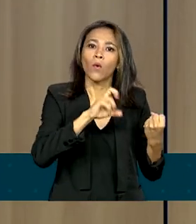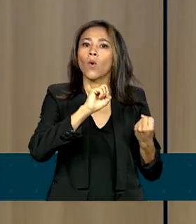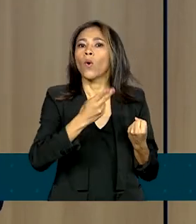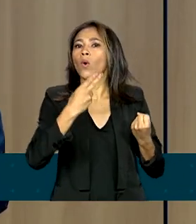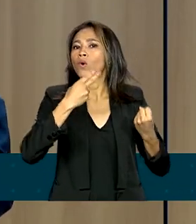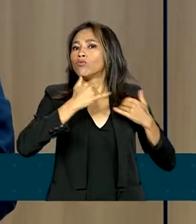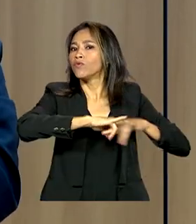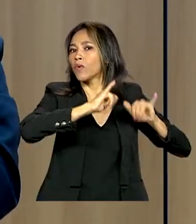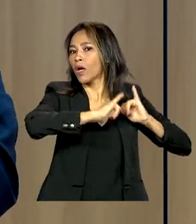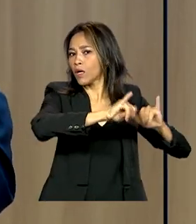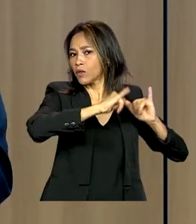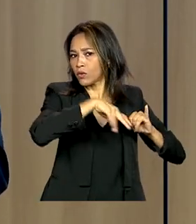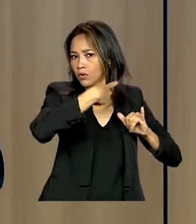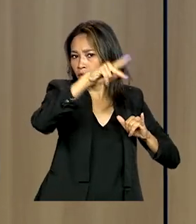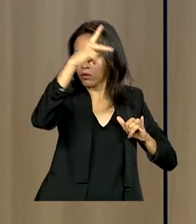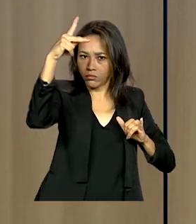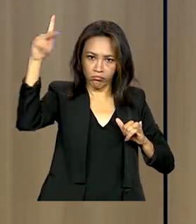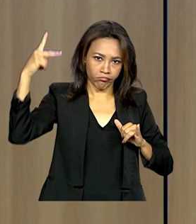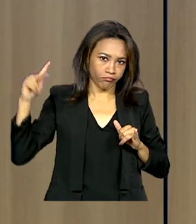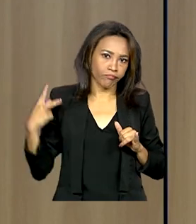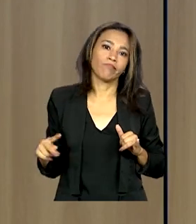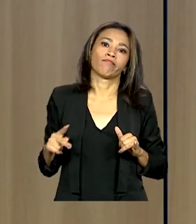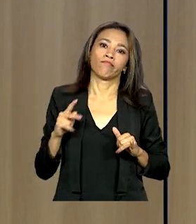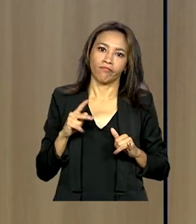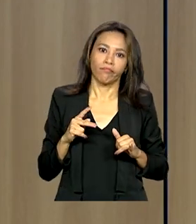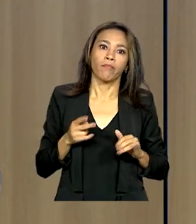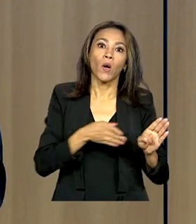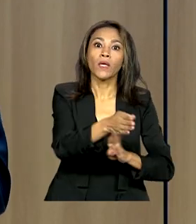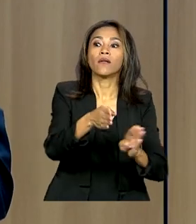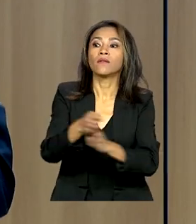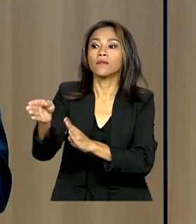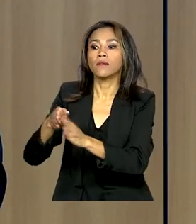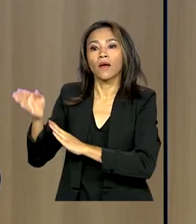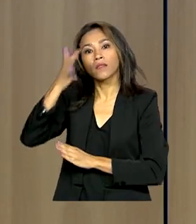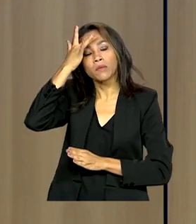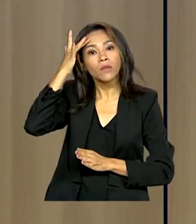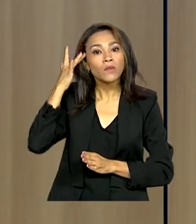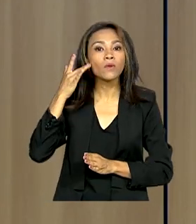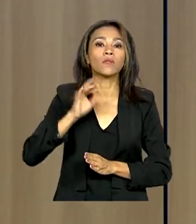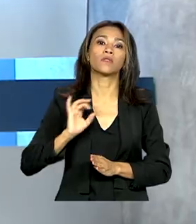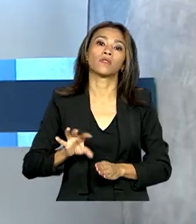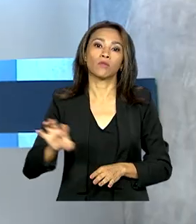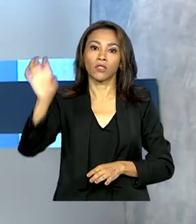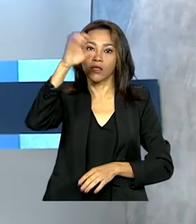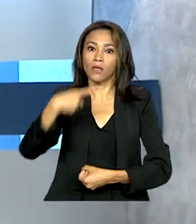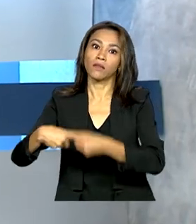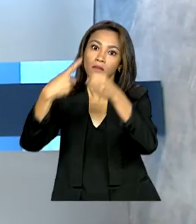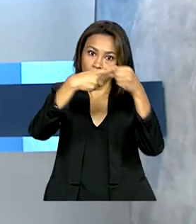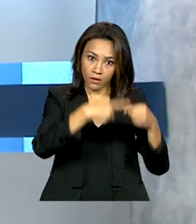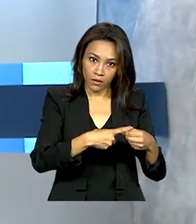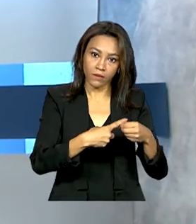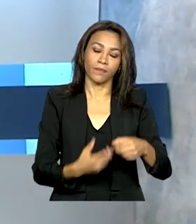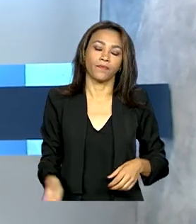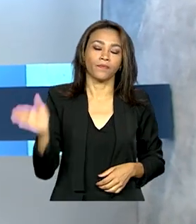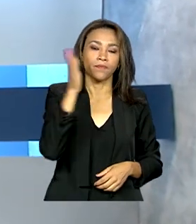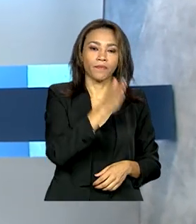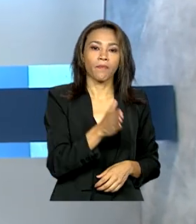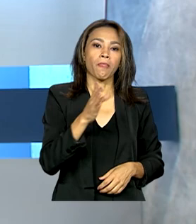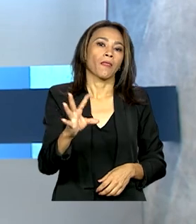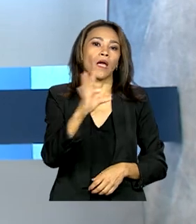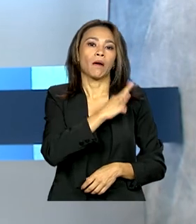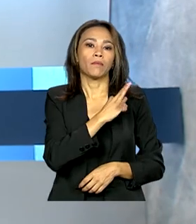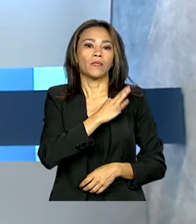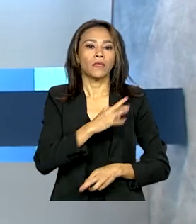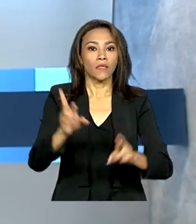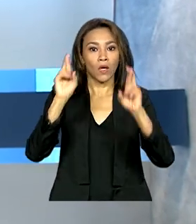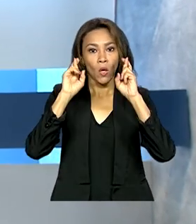locais que visam orientar os consumidores em cada cidade, em cada estado. A Polícia Rodoviária Federal